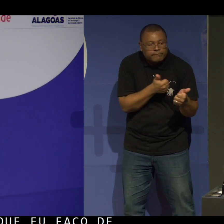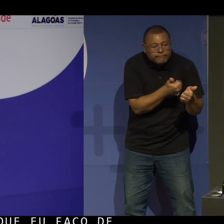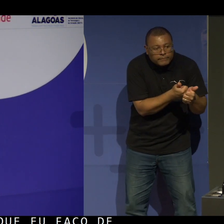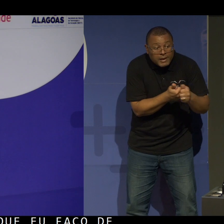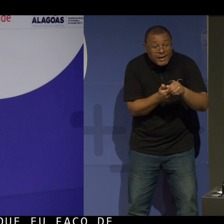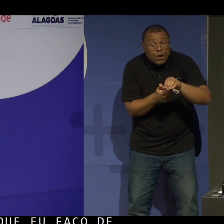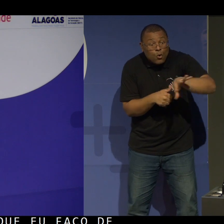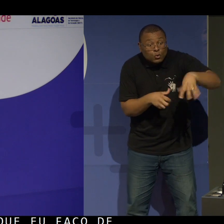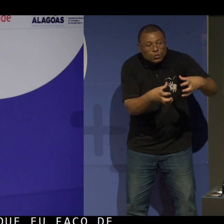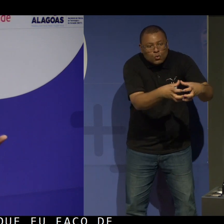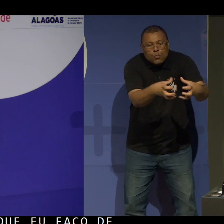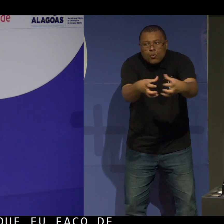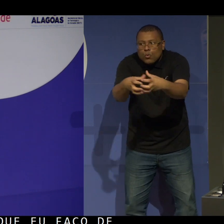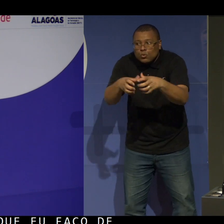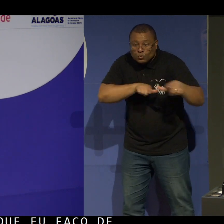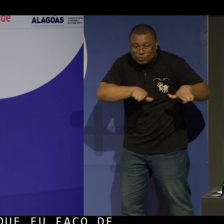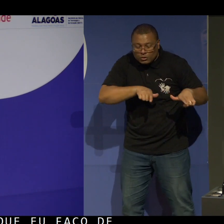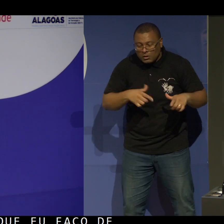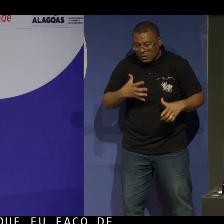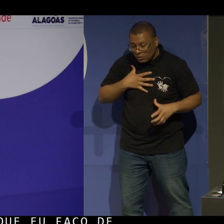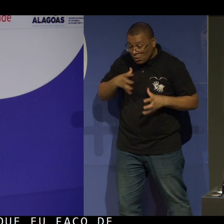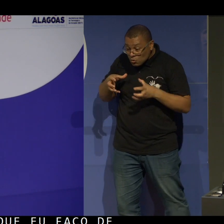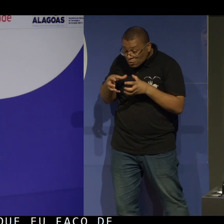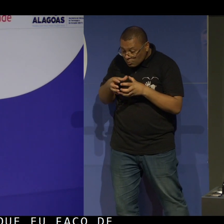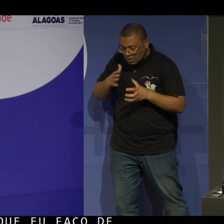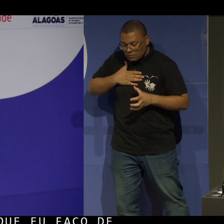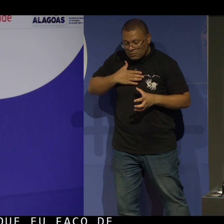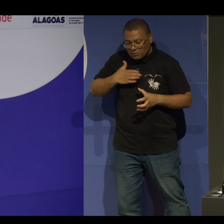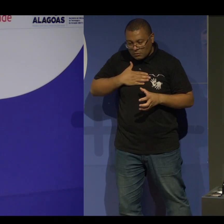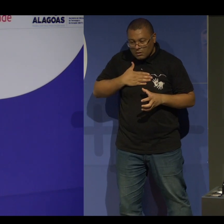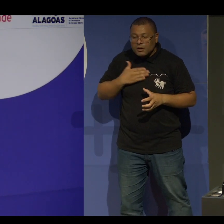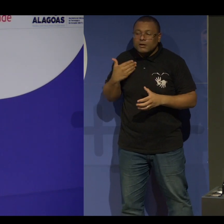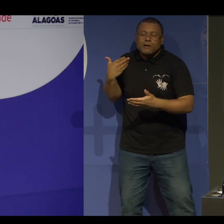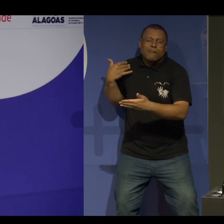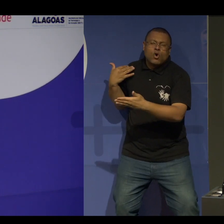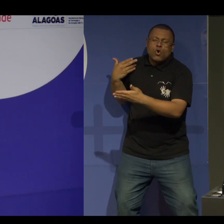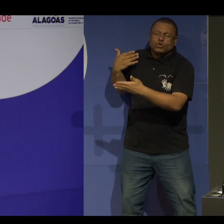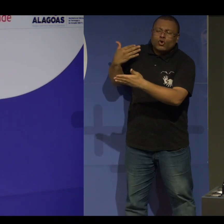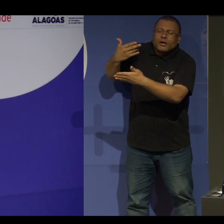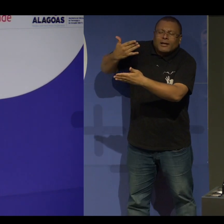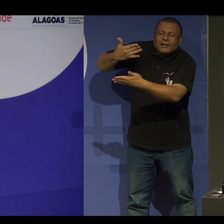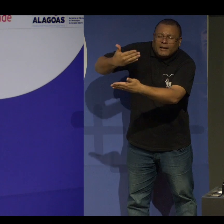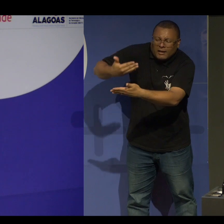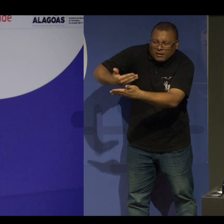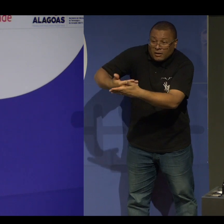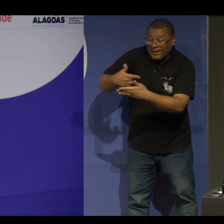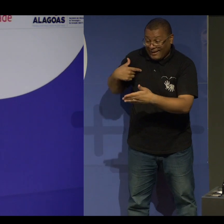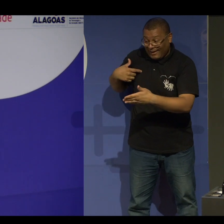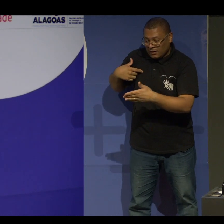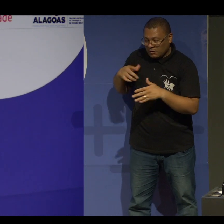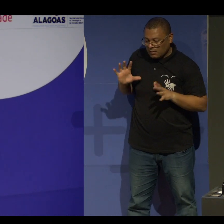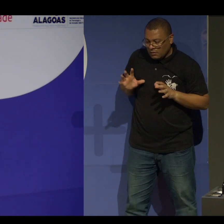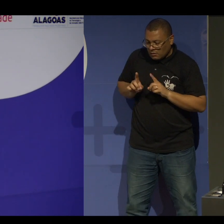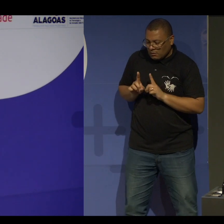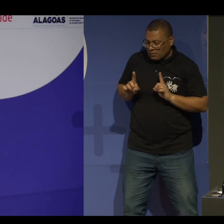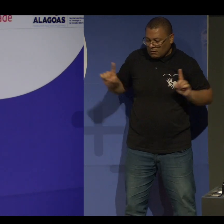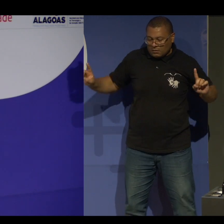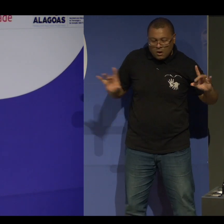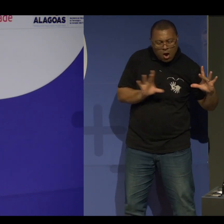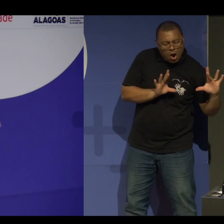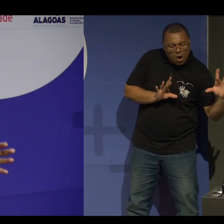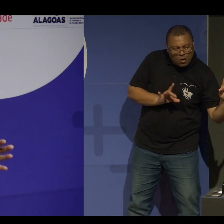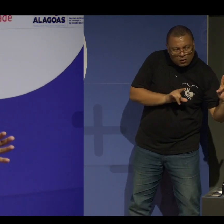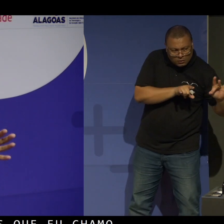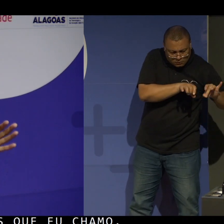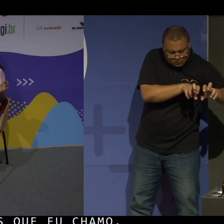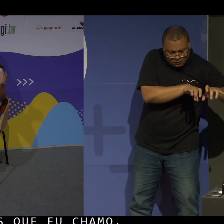demais equipes. Então, eu tenho os meus, que eu chamo de jornadeiros, que ficam colados com as pessoas que desenvolvem as